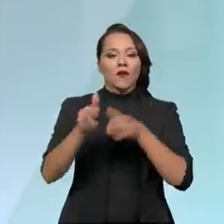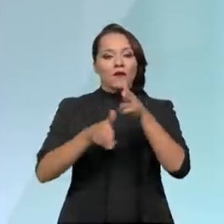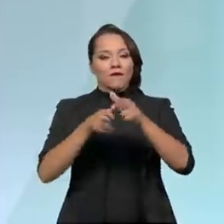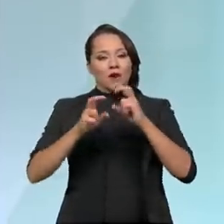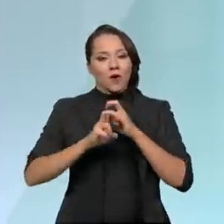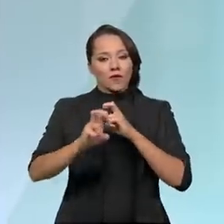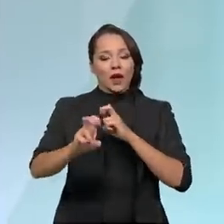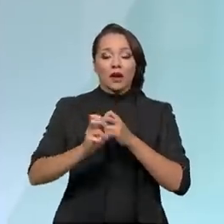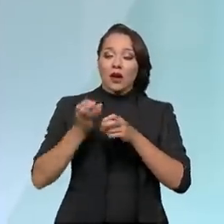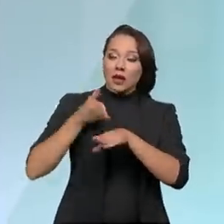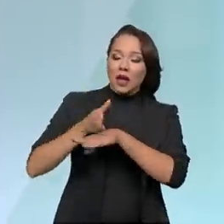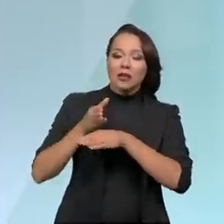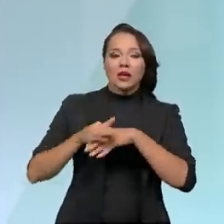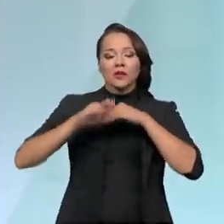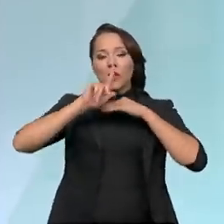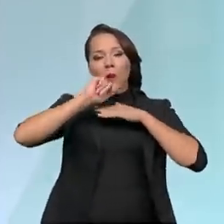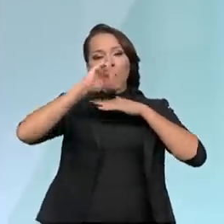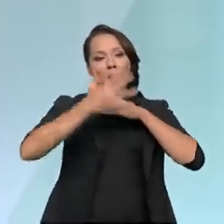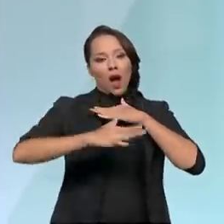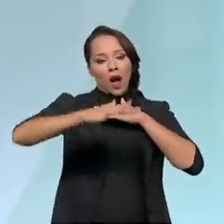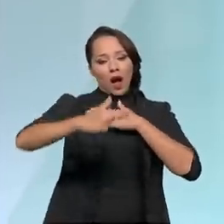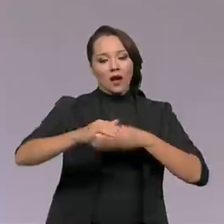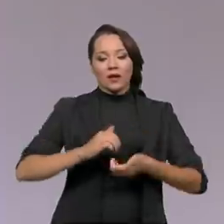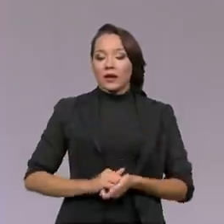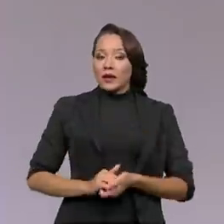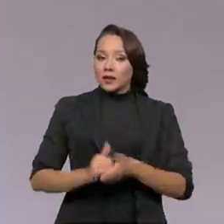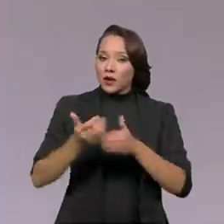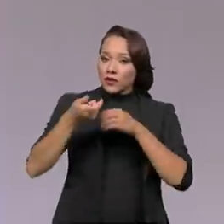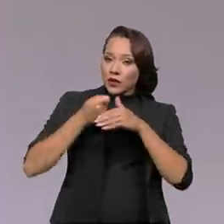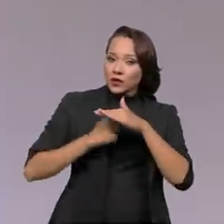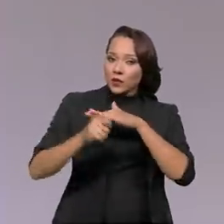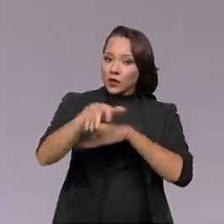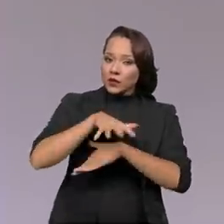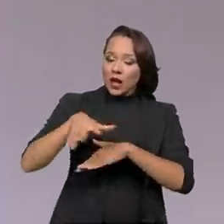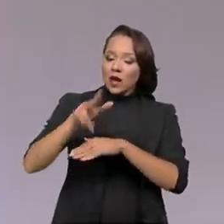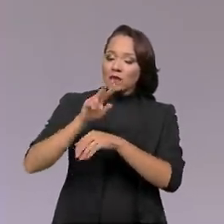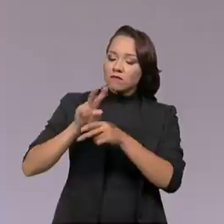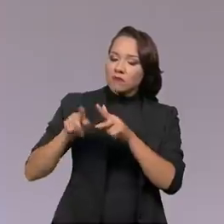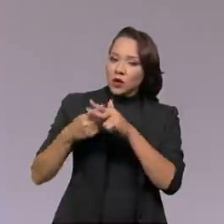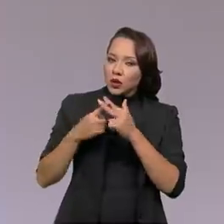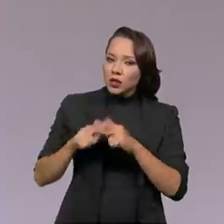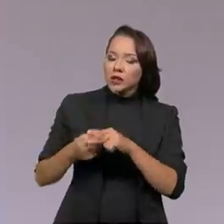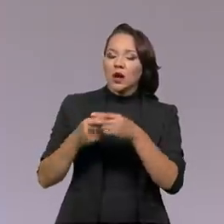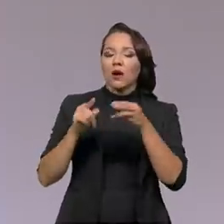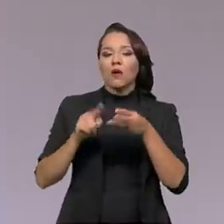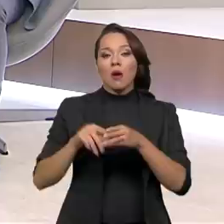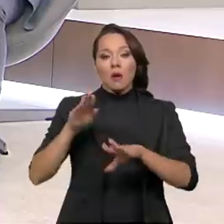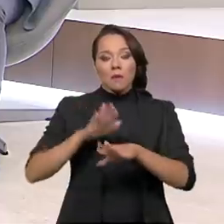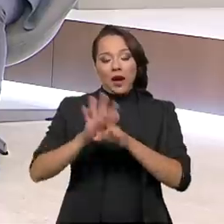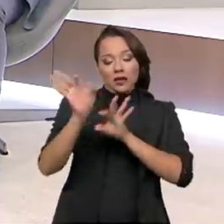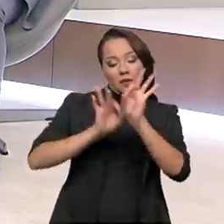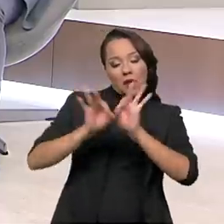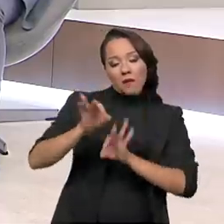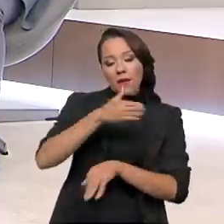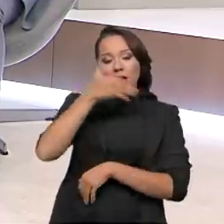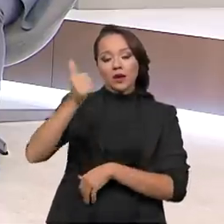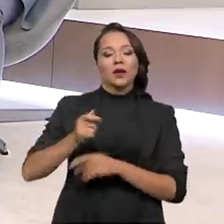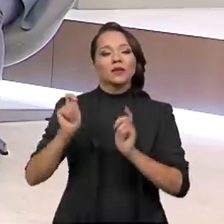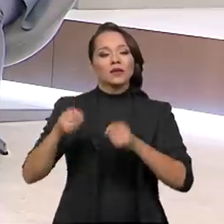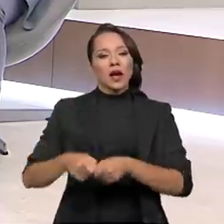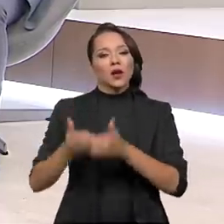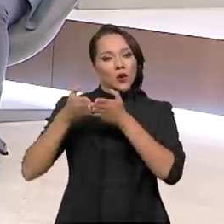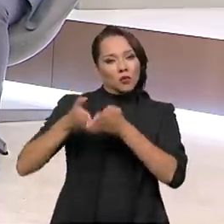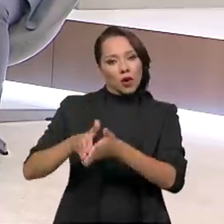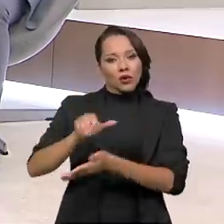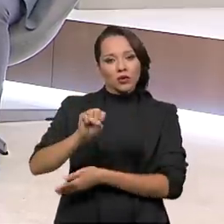e acesso marítimo, investimento no canal, manutenção do canal, aprofundamento do canal. Isso vai fazer com que o Porto de Santos,